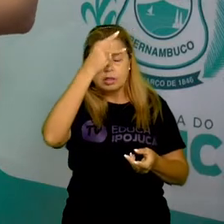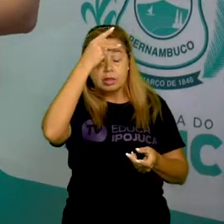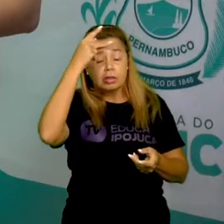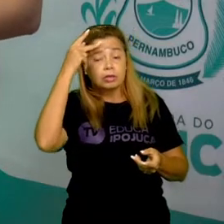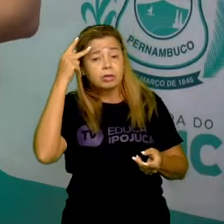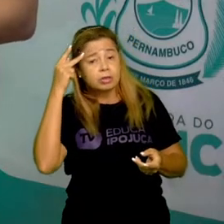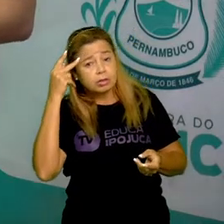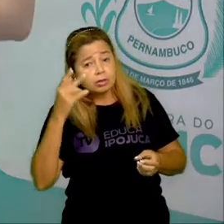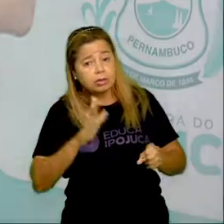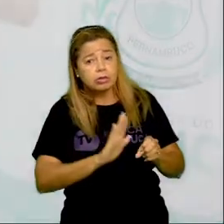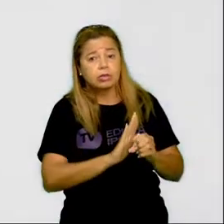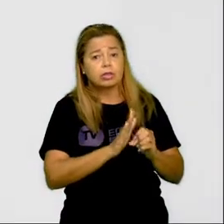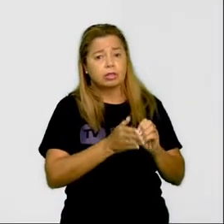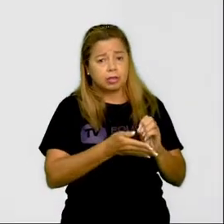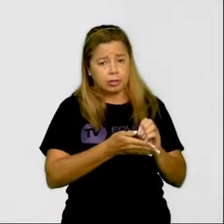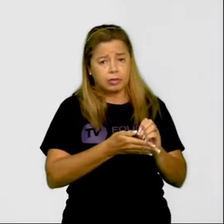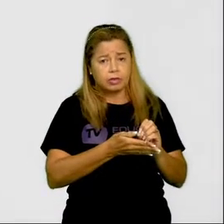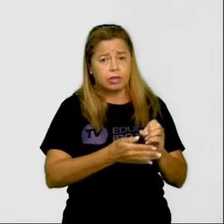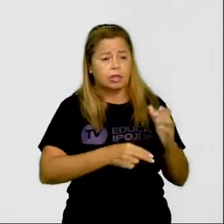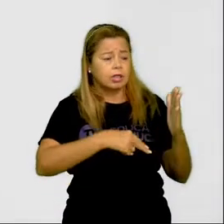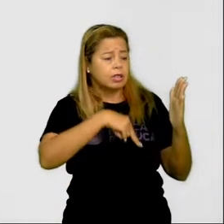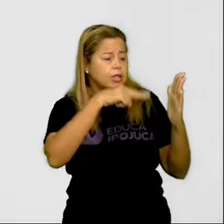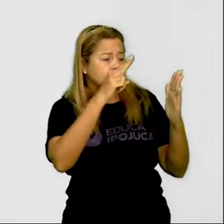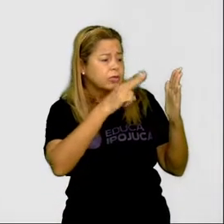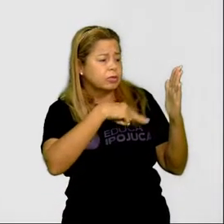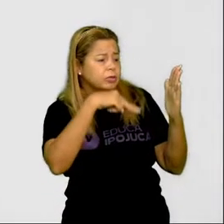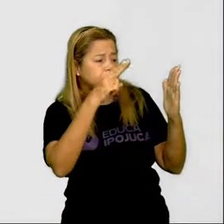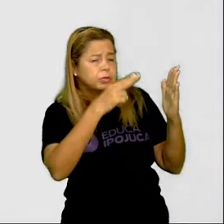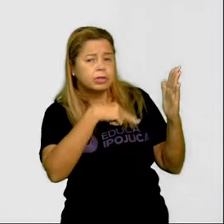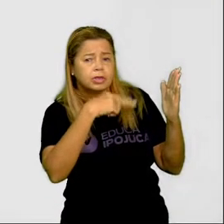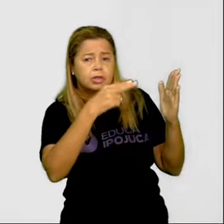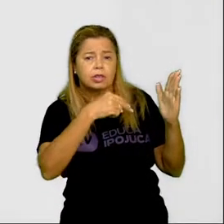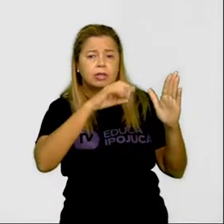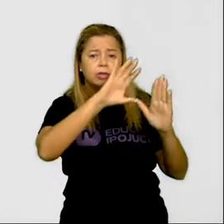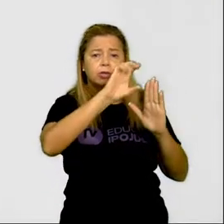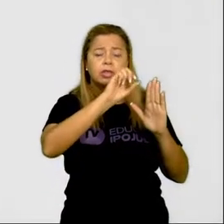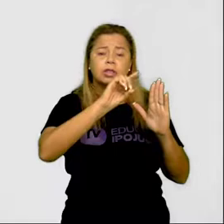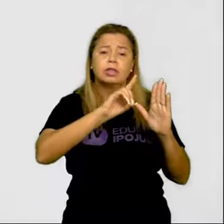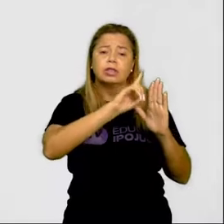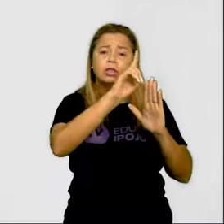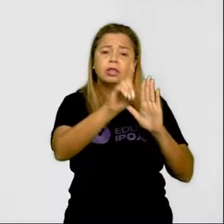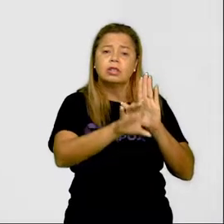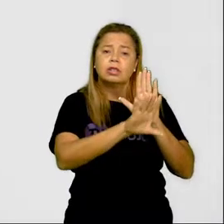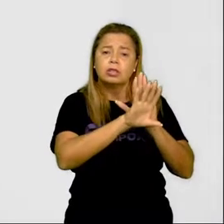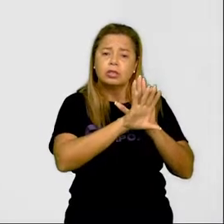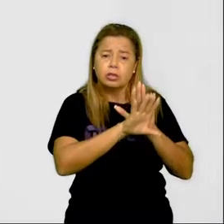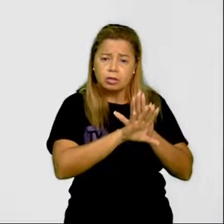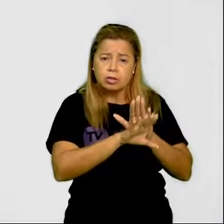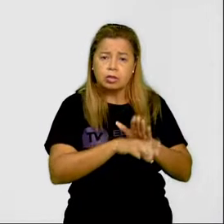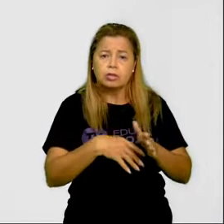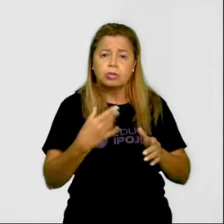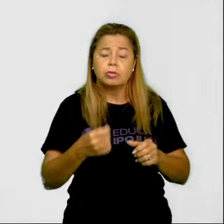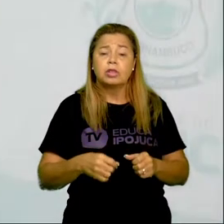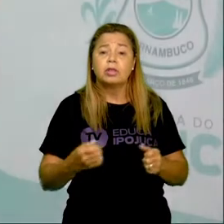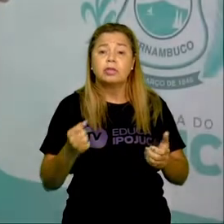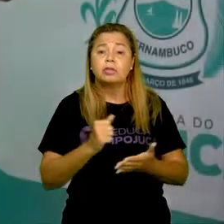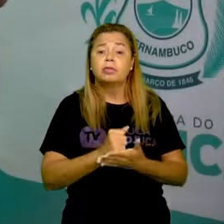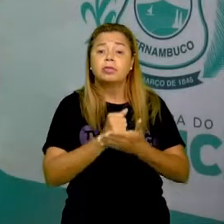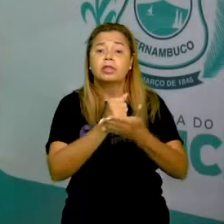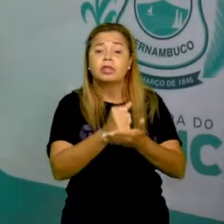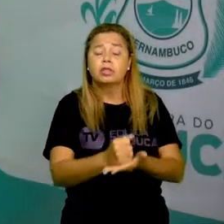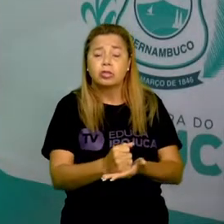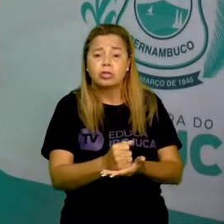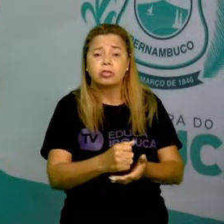pintavam, nas paredes, elementos ilustrativos, que serviam como forma de comunicação e atividade